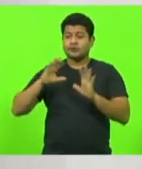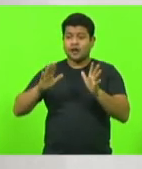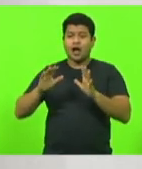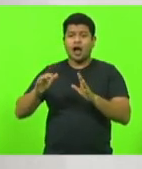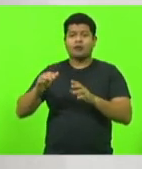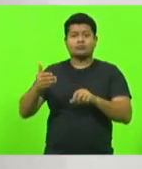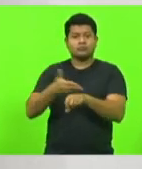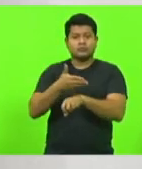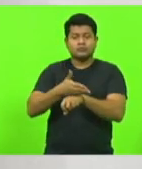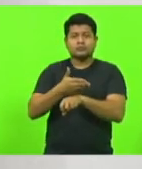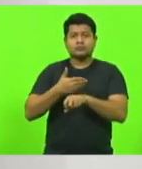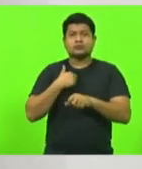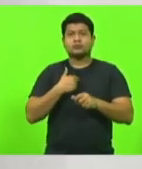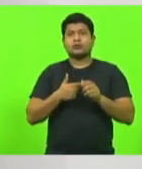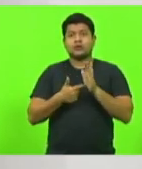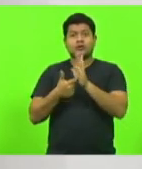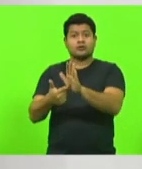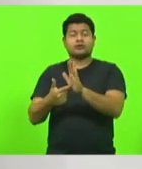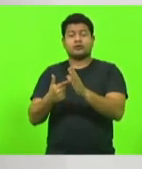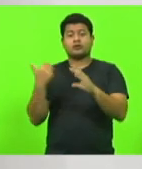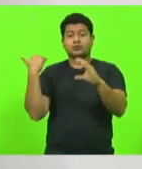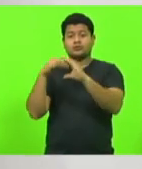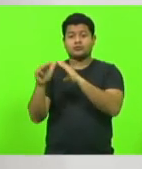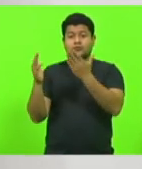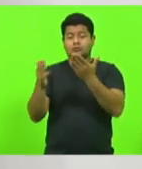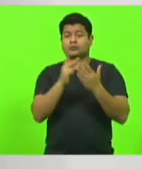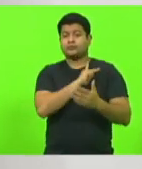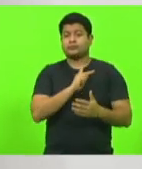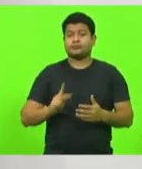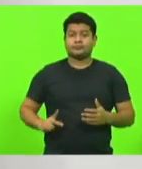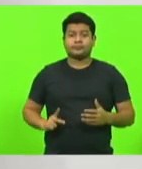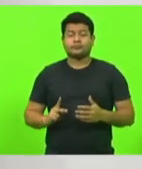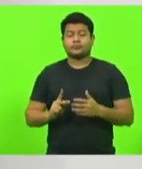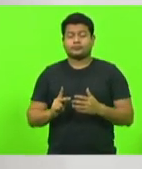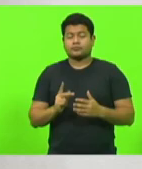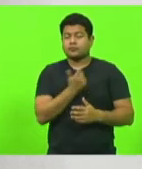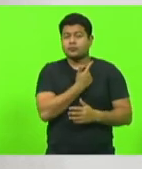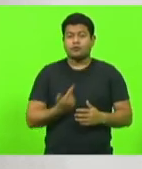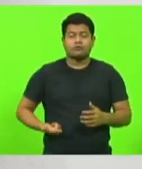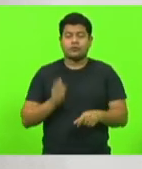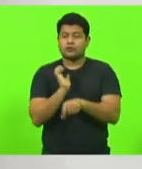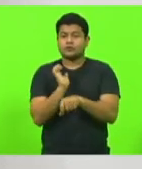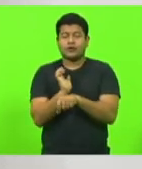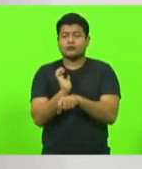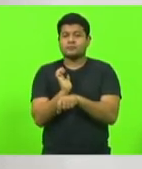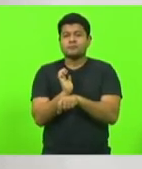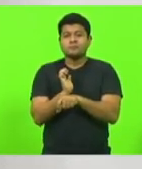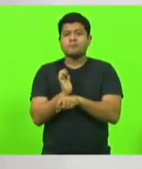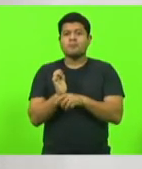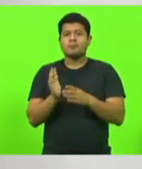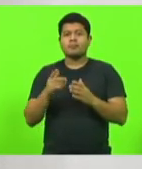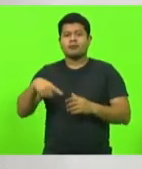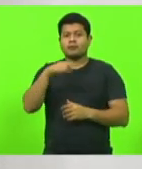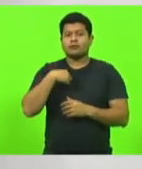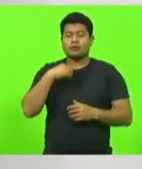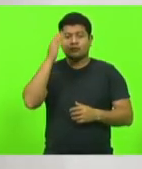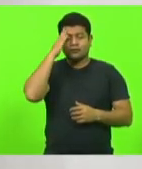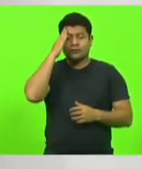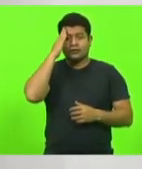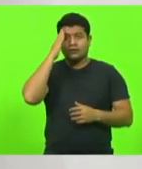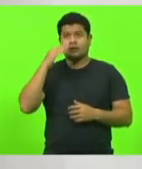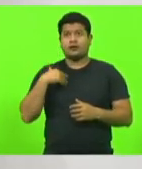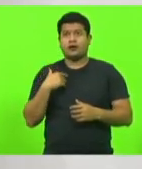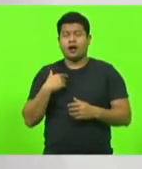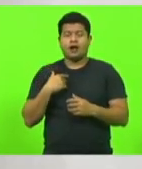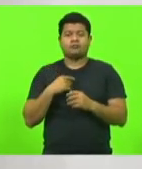um projeto redondo para o governo do estado e ele manda de volta para casa e nós já teremos o conhecimento daquilo que está escrito